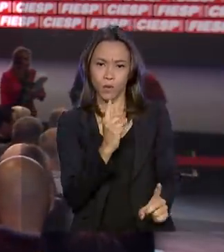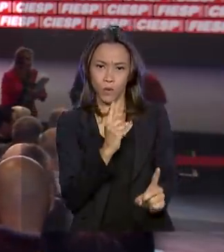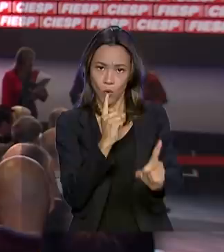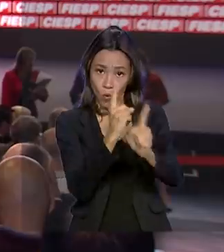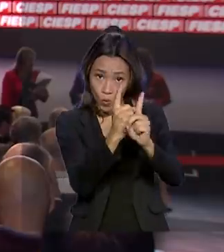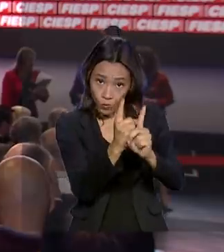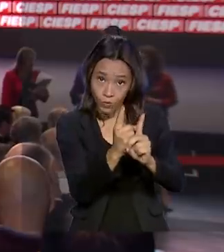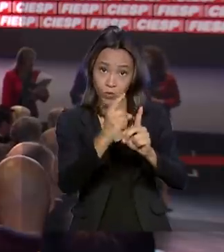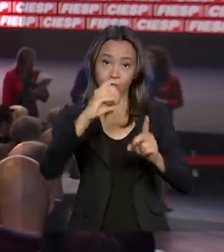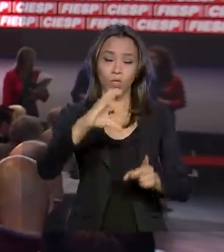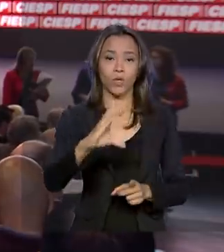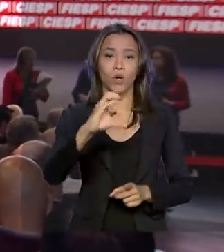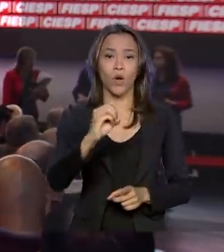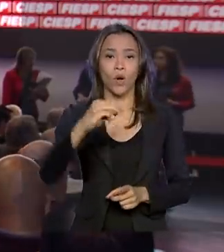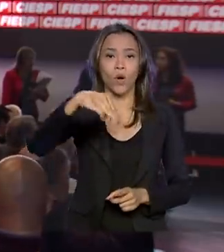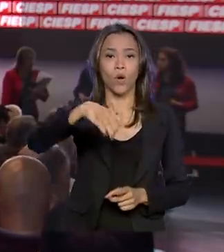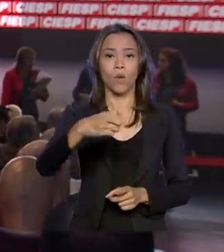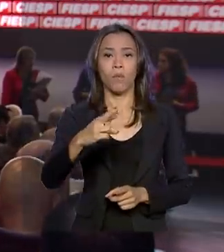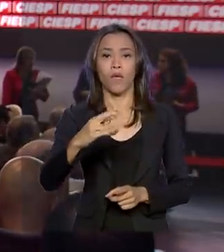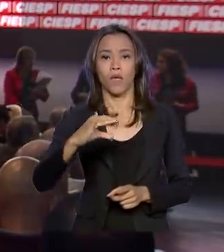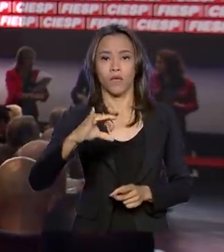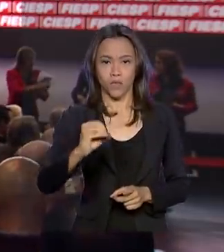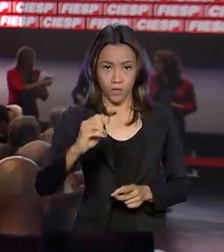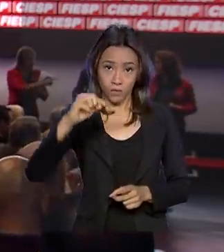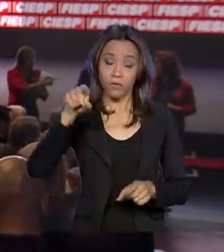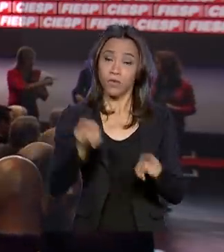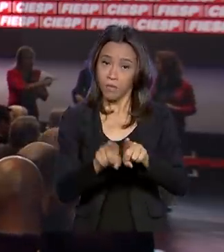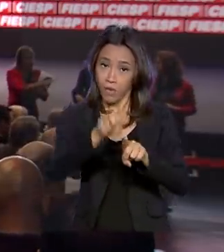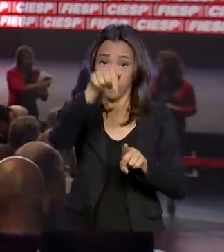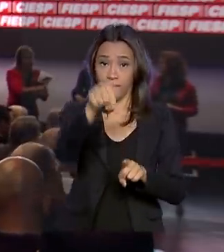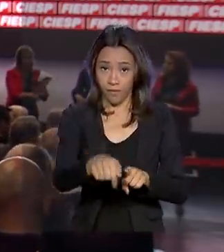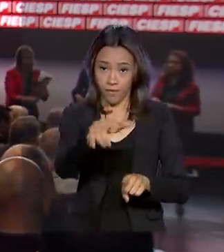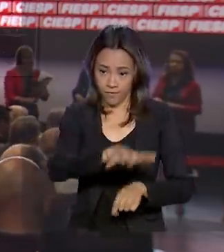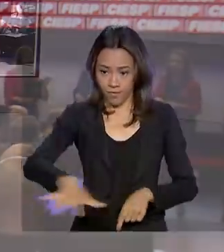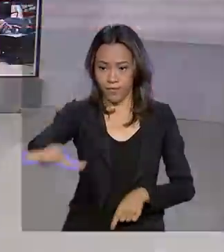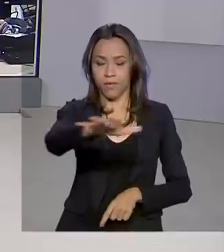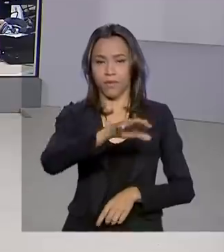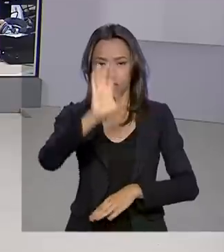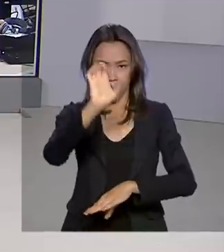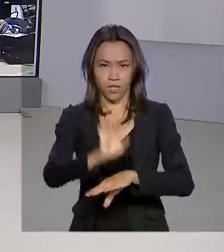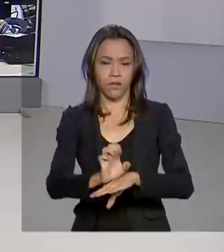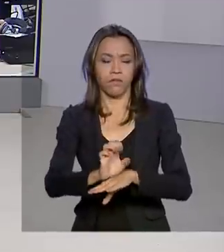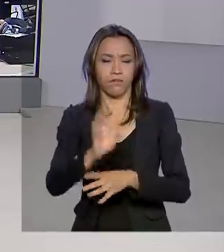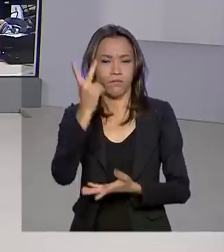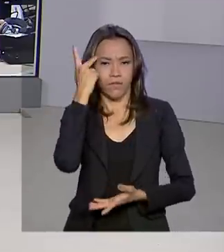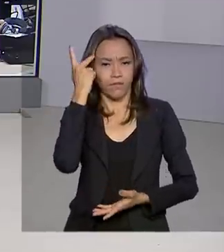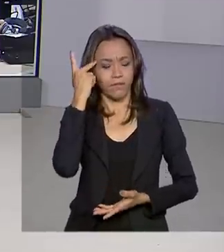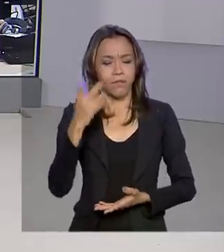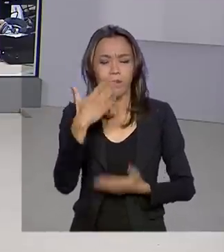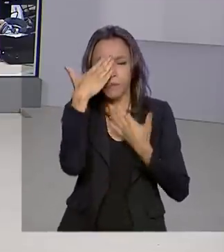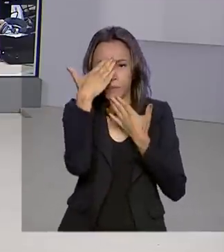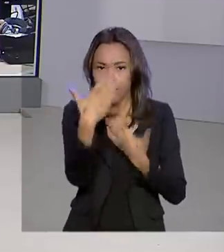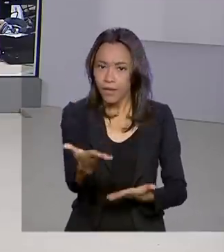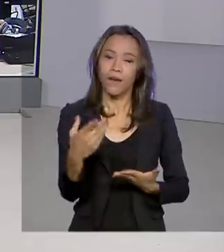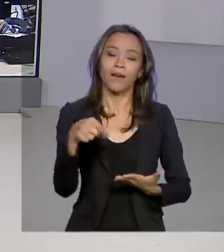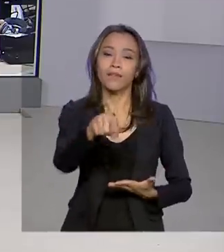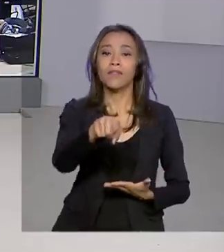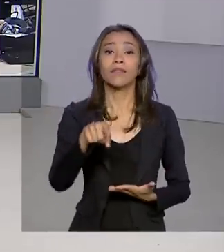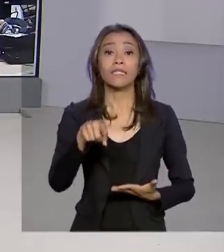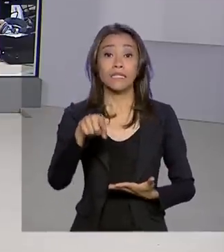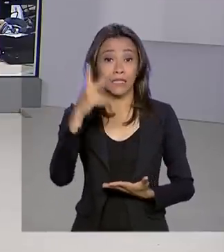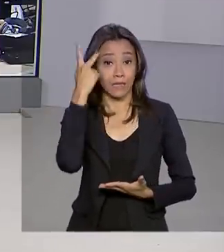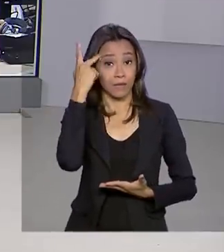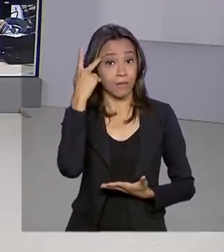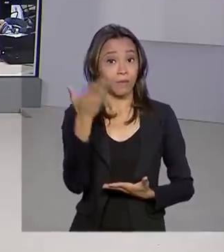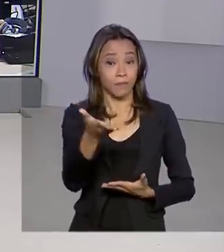Brasileira, também aqui na Avenida Paulista. Obrigada, Renata. Obrigada, Dimas, pelas suas informações ao vivo, direto de São